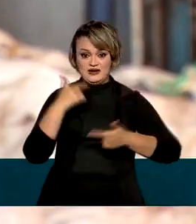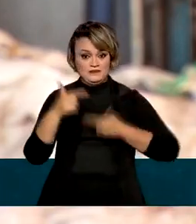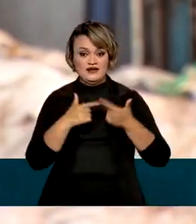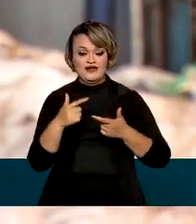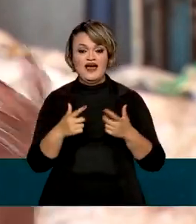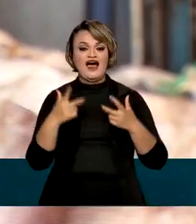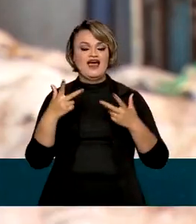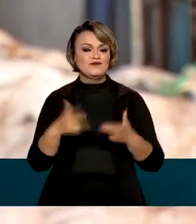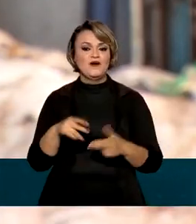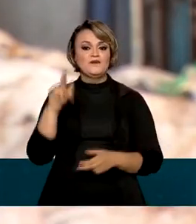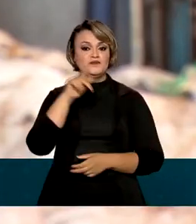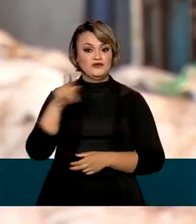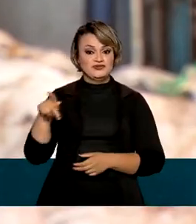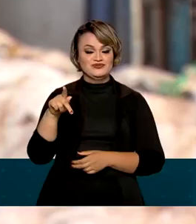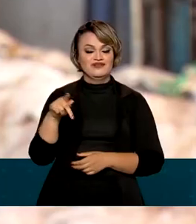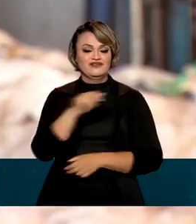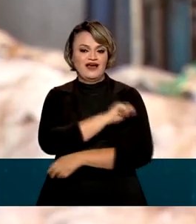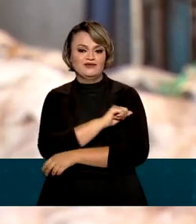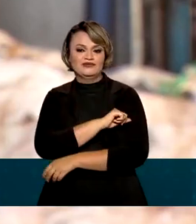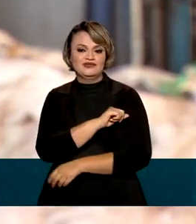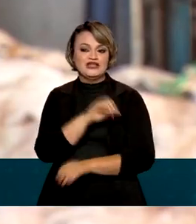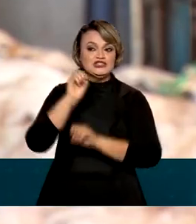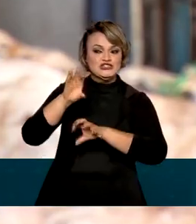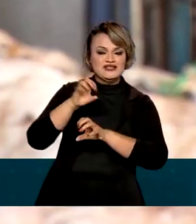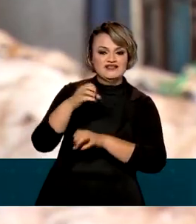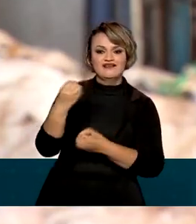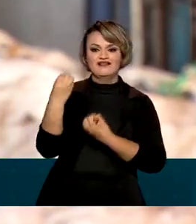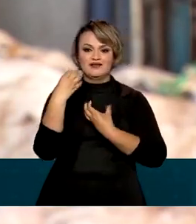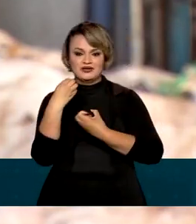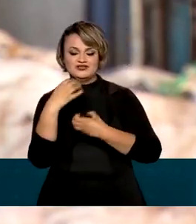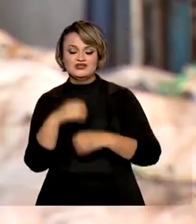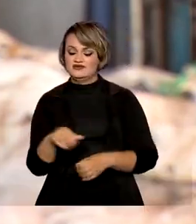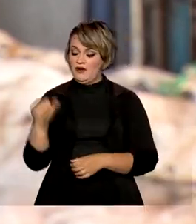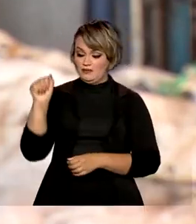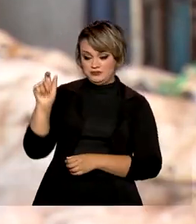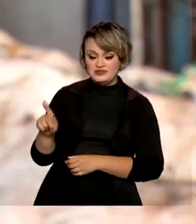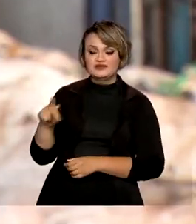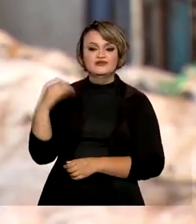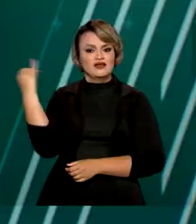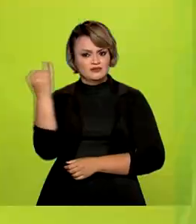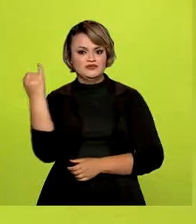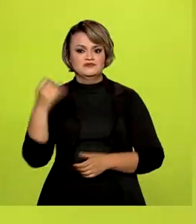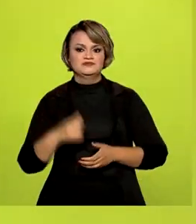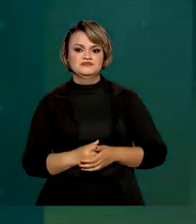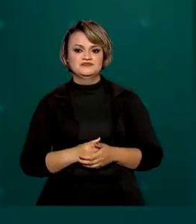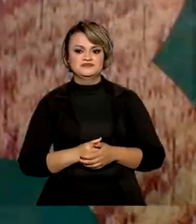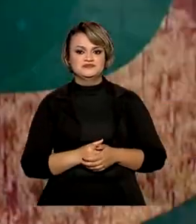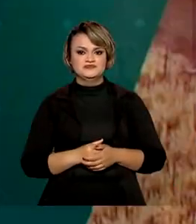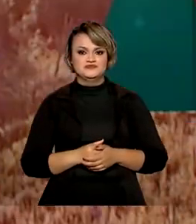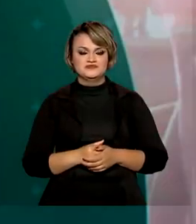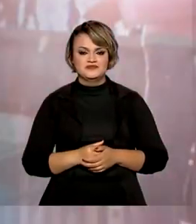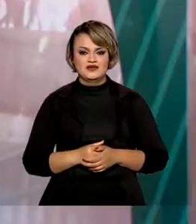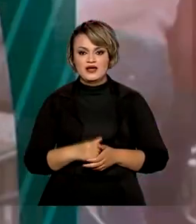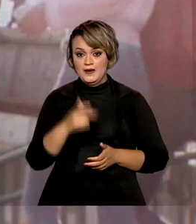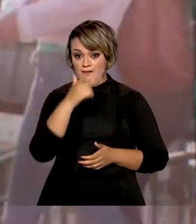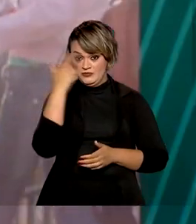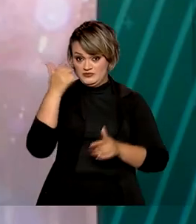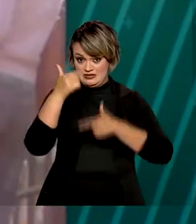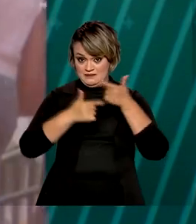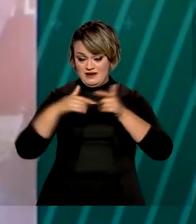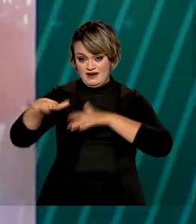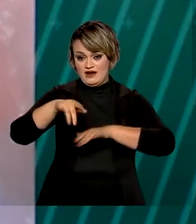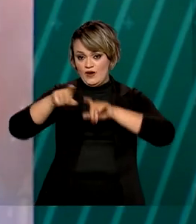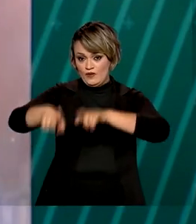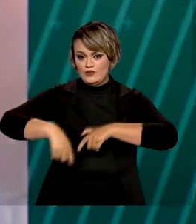professor e aluno, né? Então essa aposentadoria é muito importante. Produtores rurais